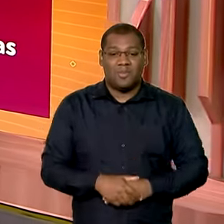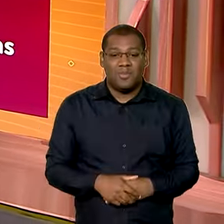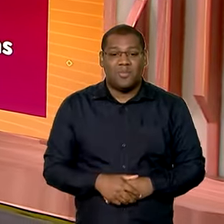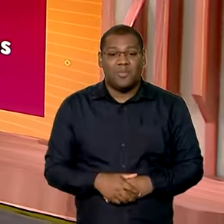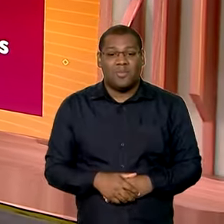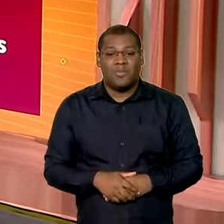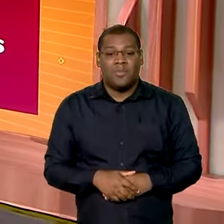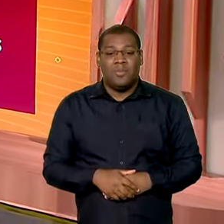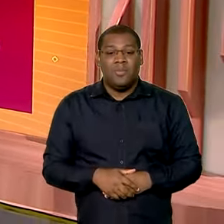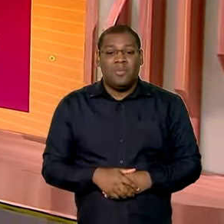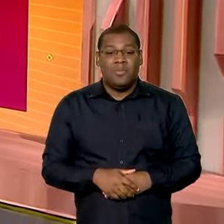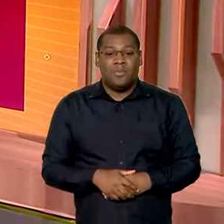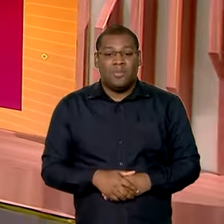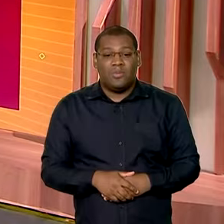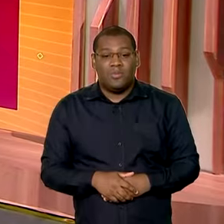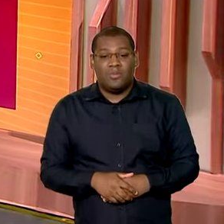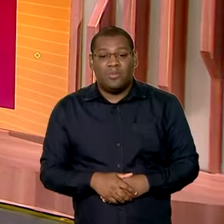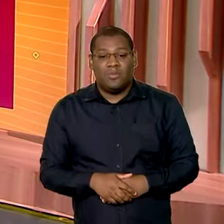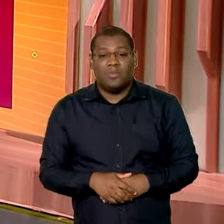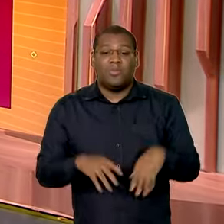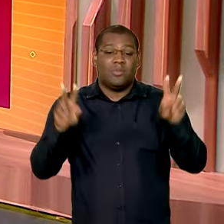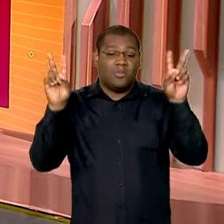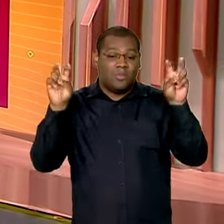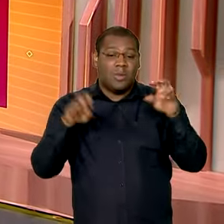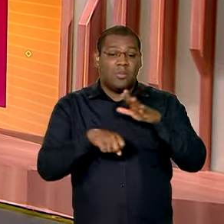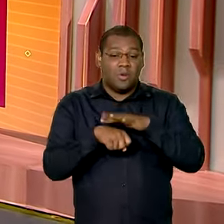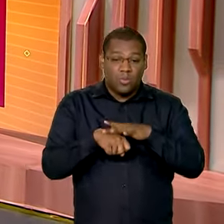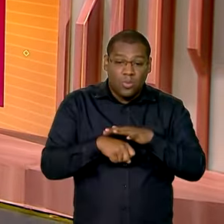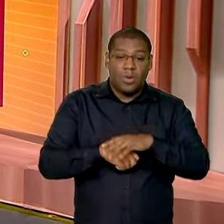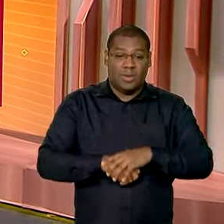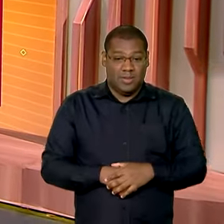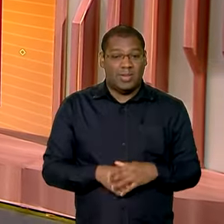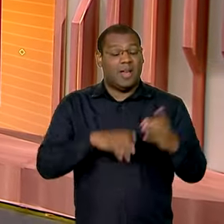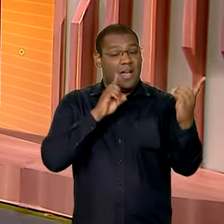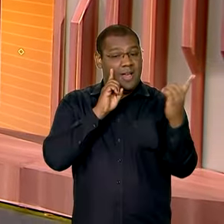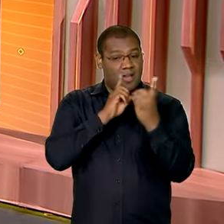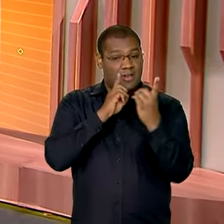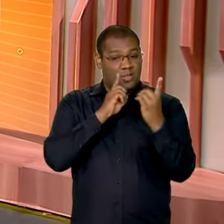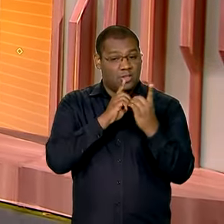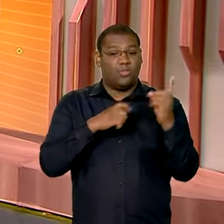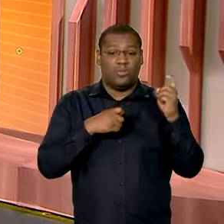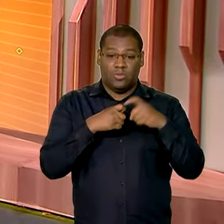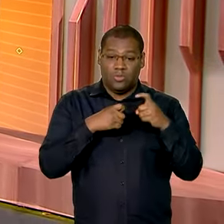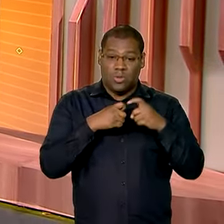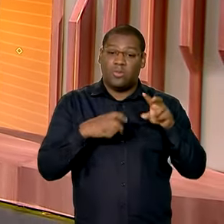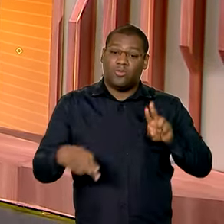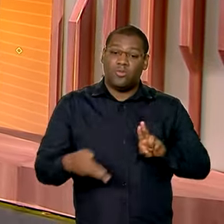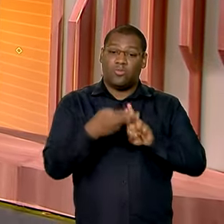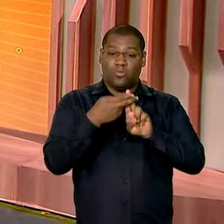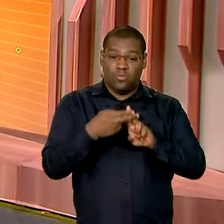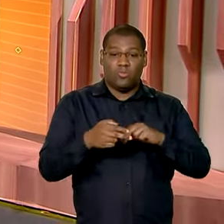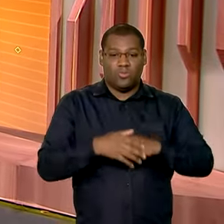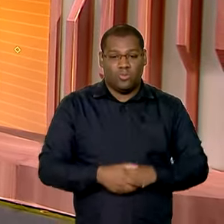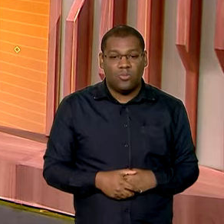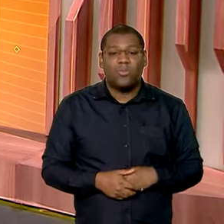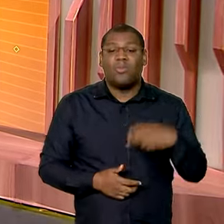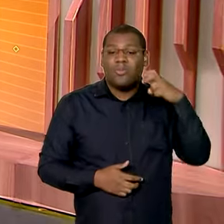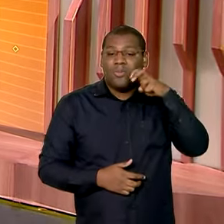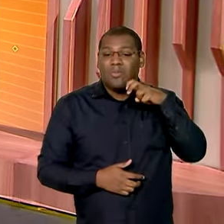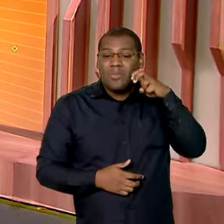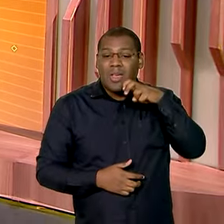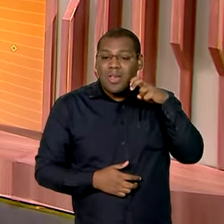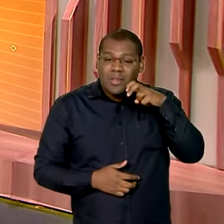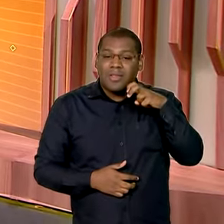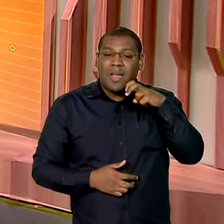se você vai falar de doenças também é preciso tratar e também é preciso prevenir para isso Natal realizou por meio do